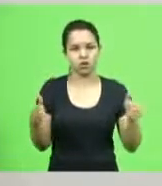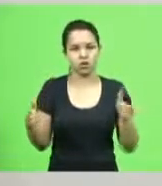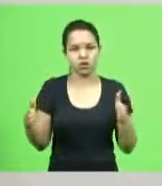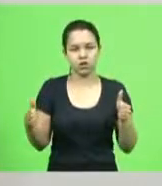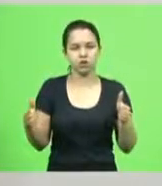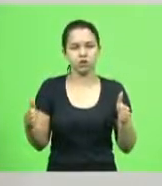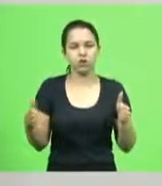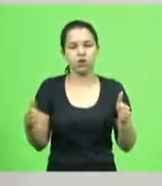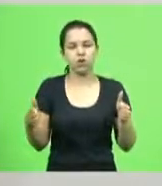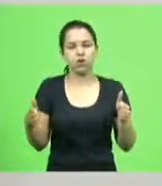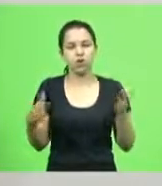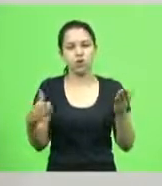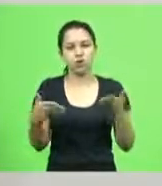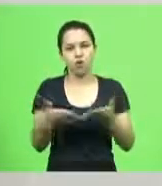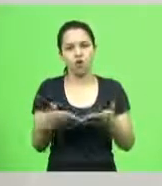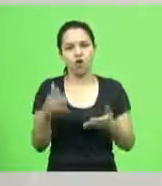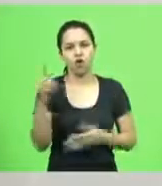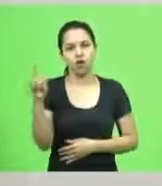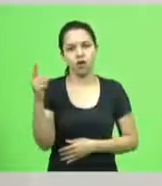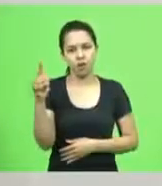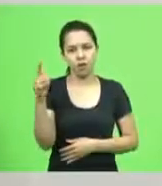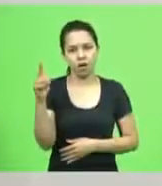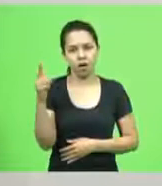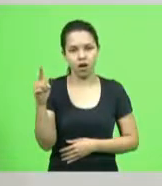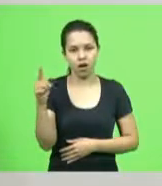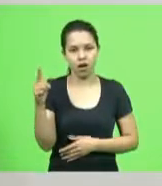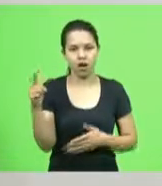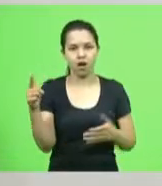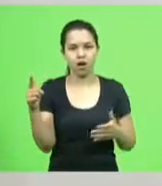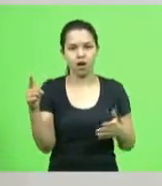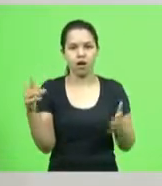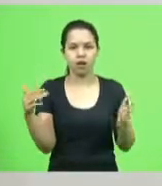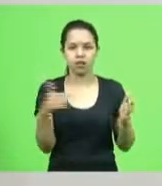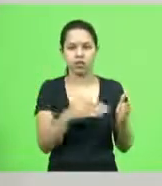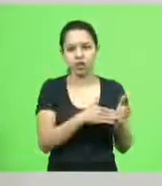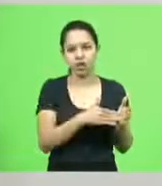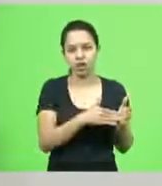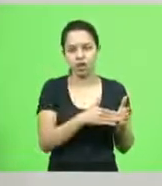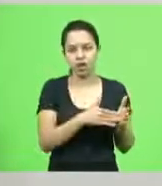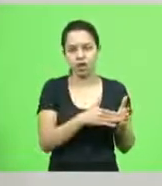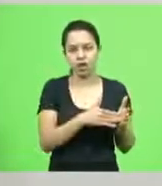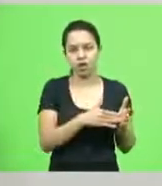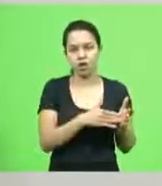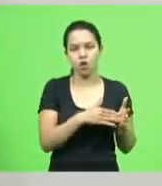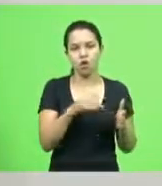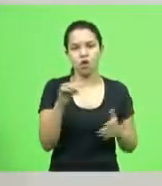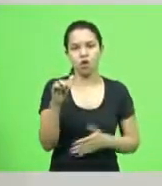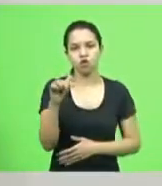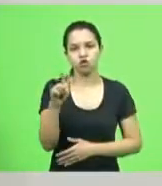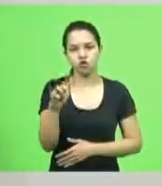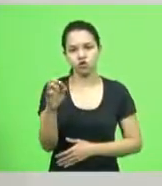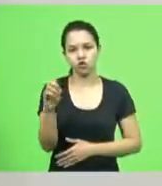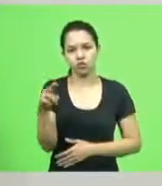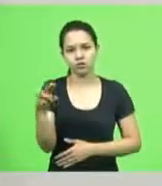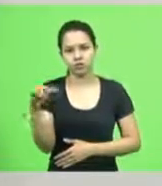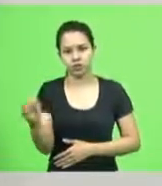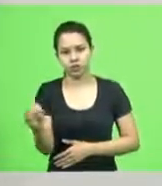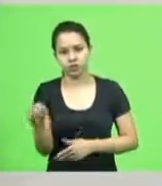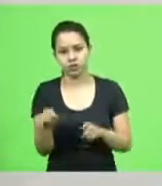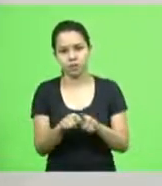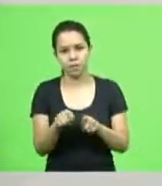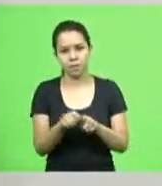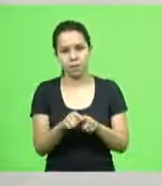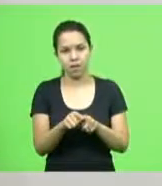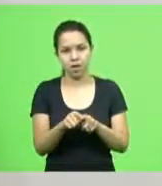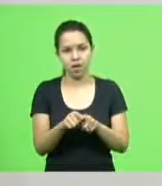fórum de gaspar do fórum de gaspar até a a jorge lacerda podia falar da s6010 do trecho de pomerode